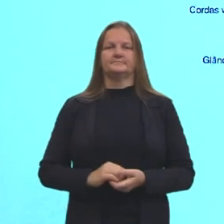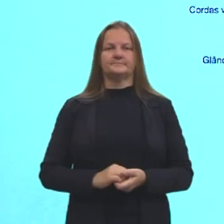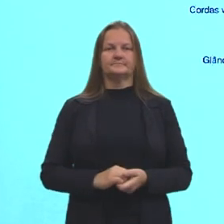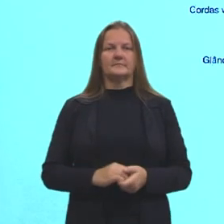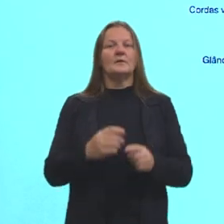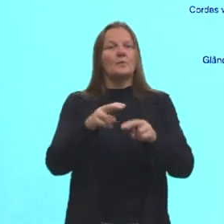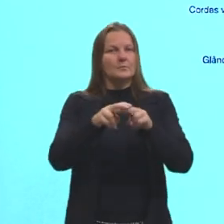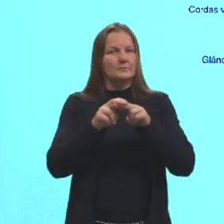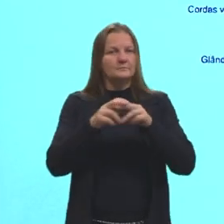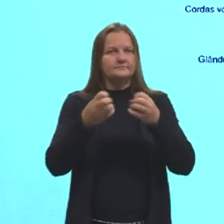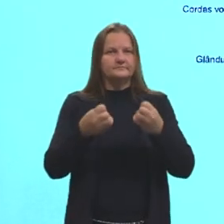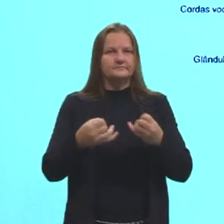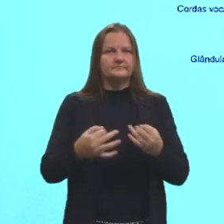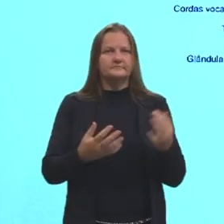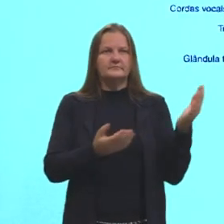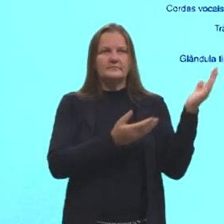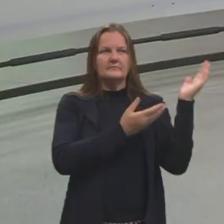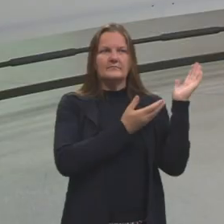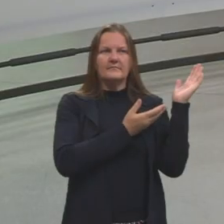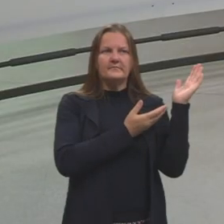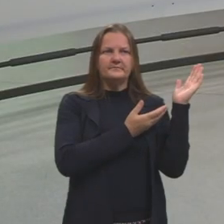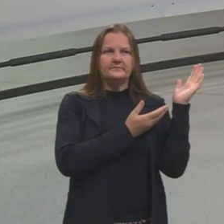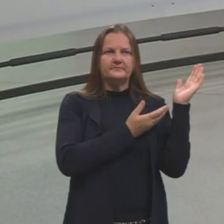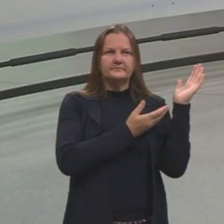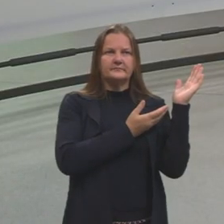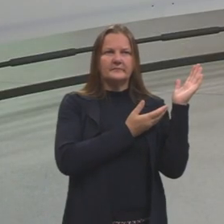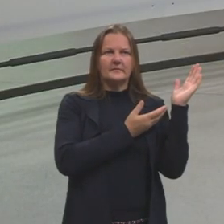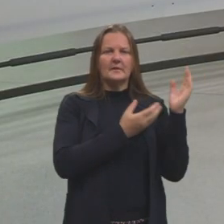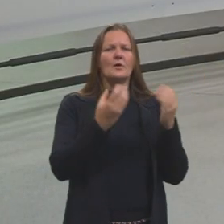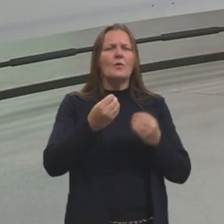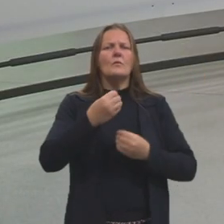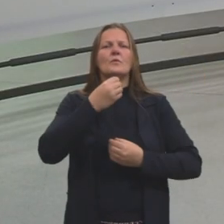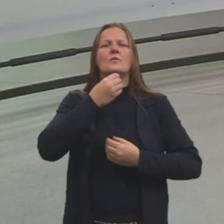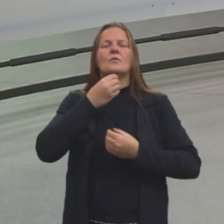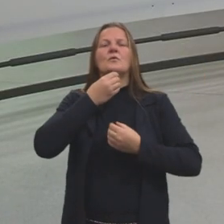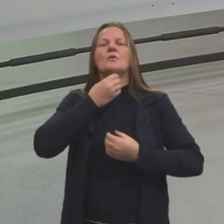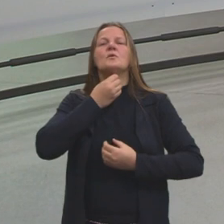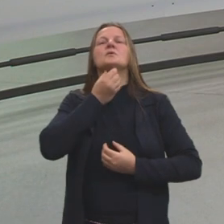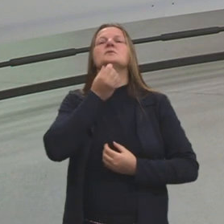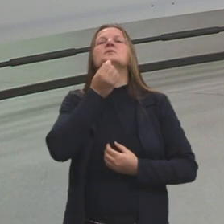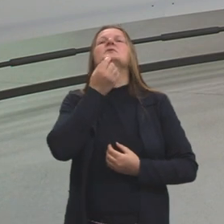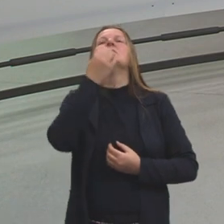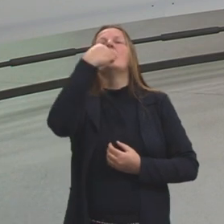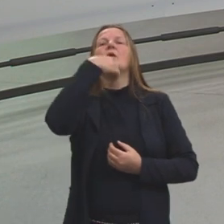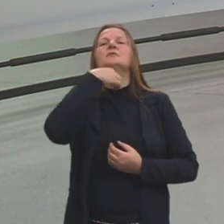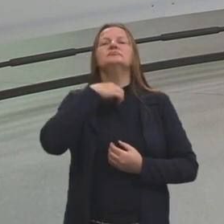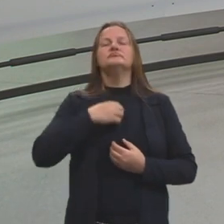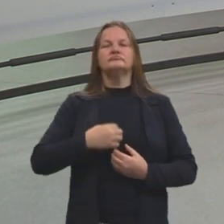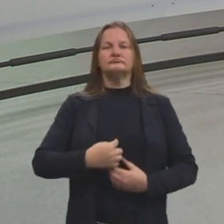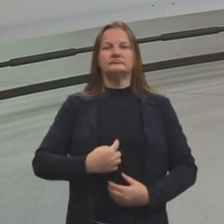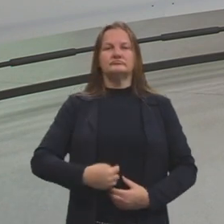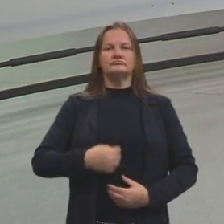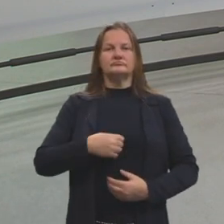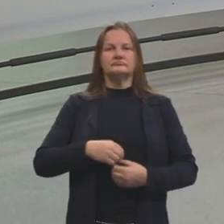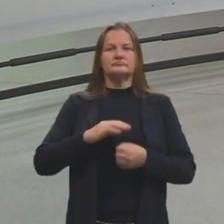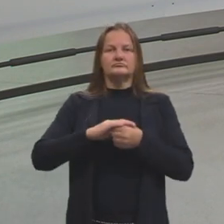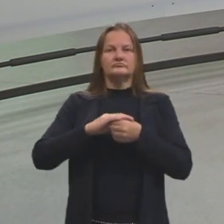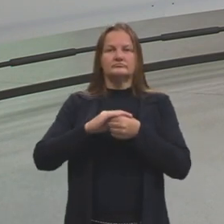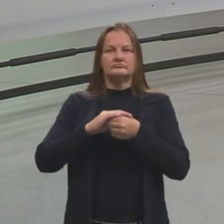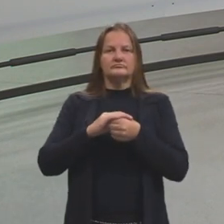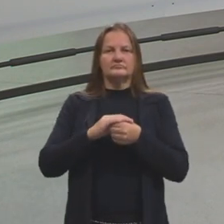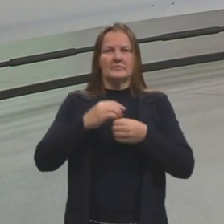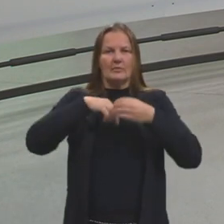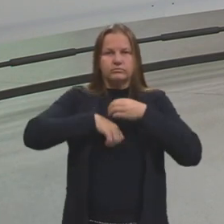Então, deixa eu mostrar para vocês como é que funciona o esôfago. Algumas pessoas pensam que é um canal aberto, né? Que entra e cai